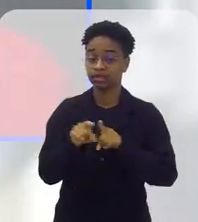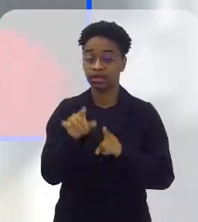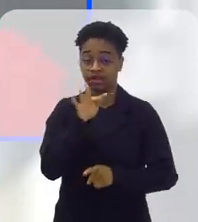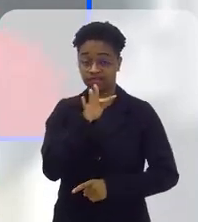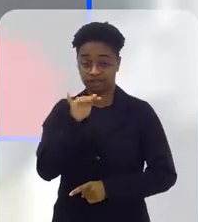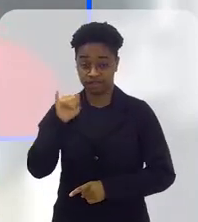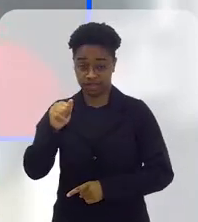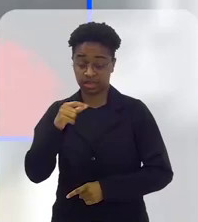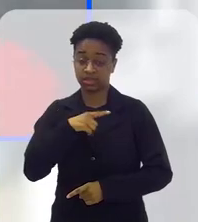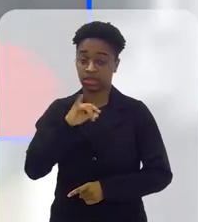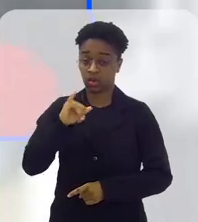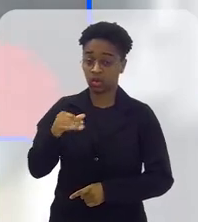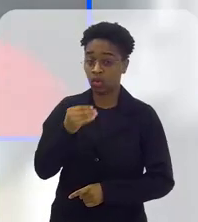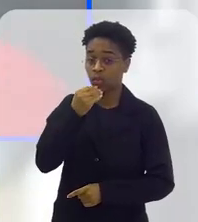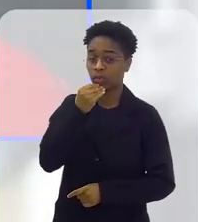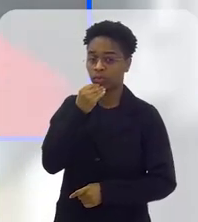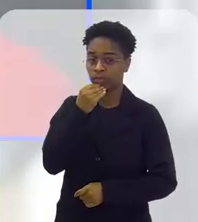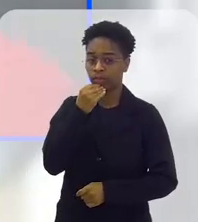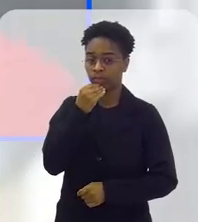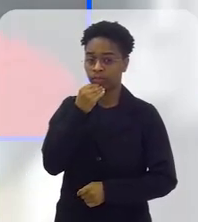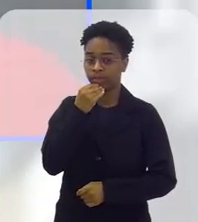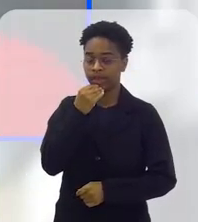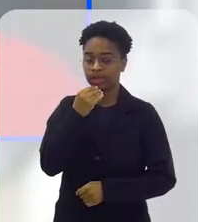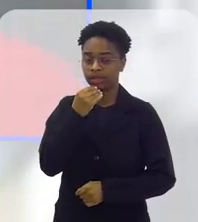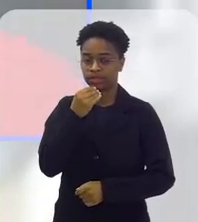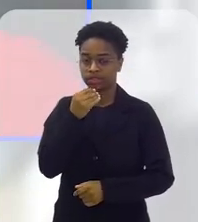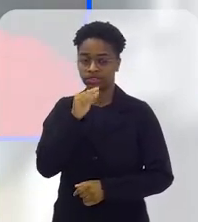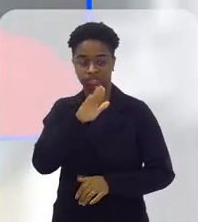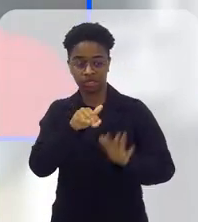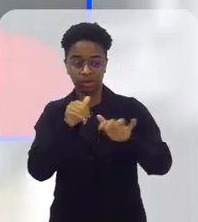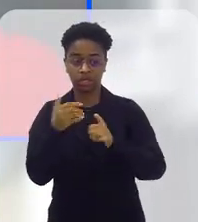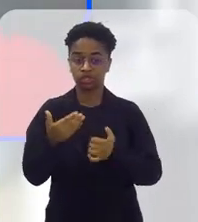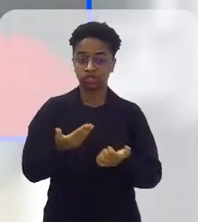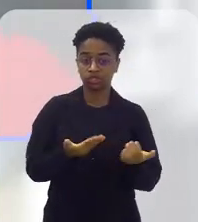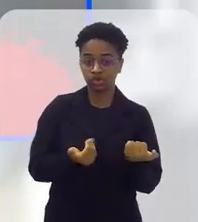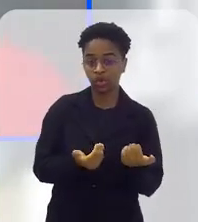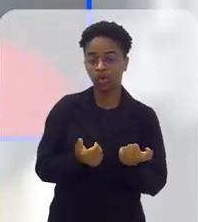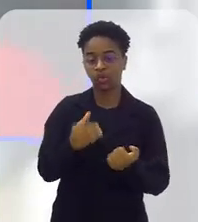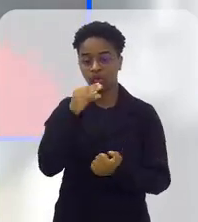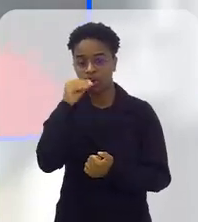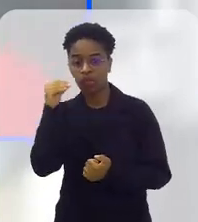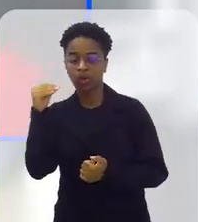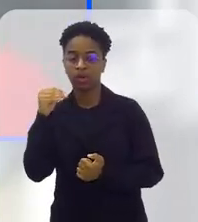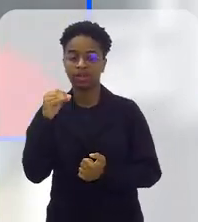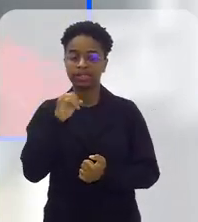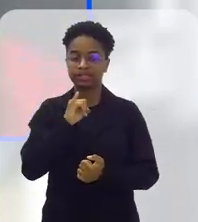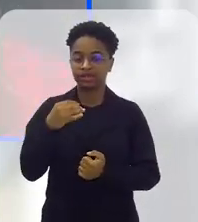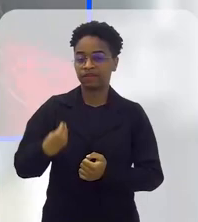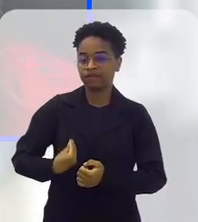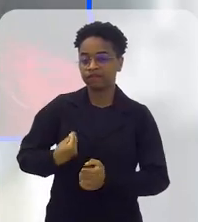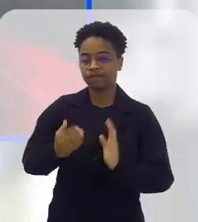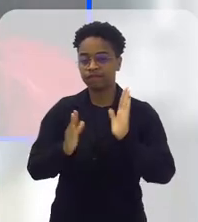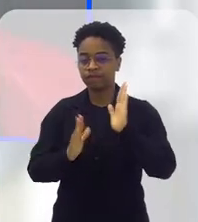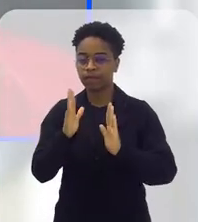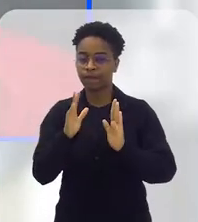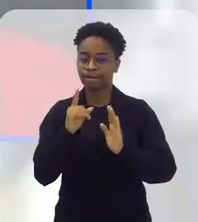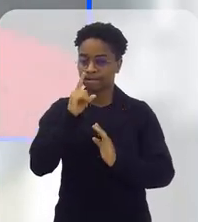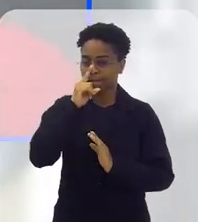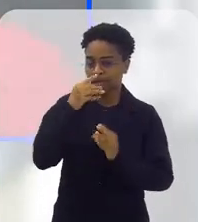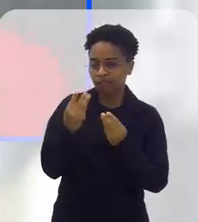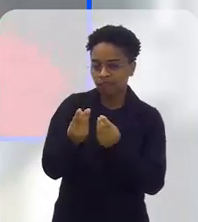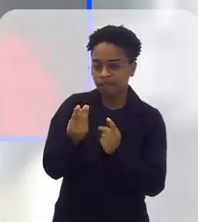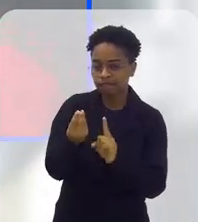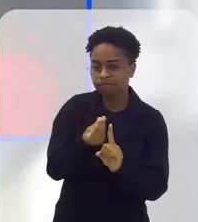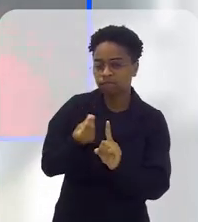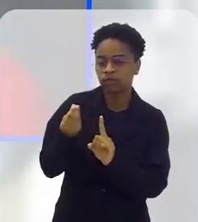E a FIA ter a oportunidade de pegar jovens, né, adolescentes, em situação de vulnerabilidade social,